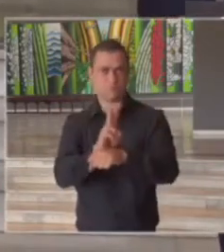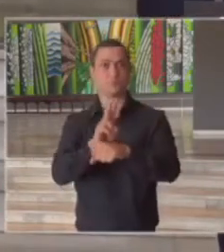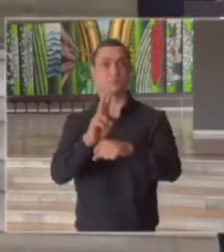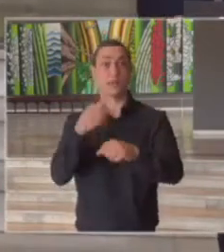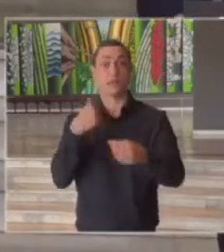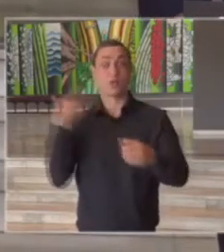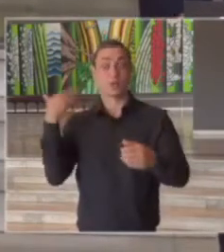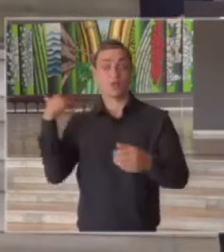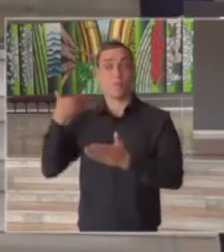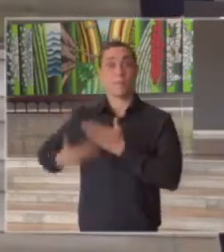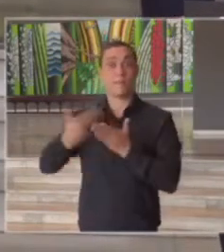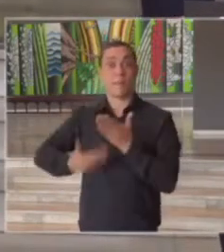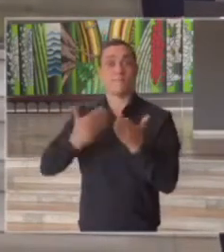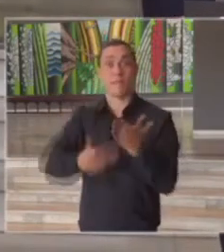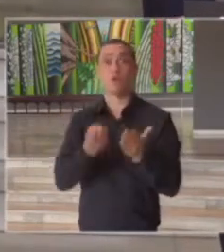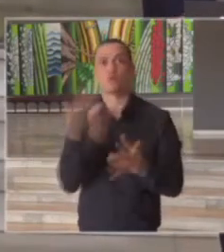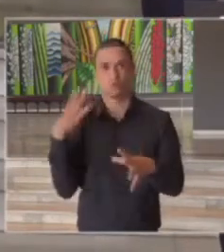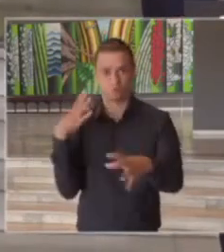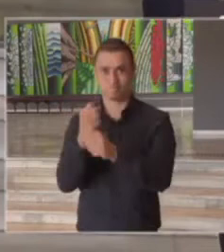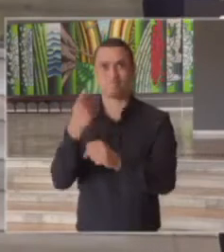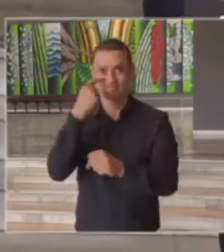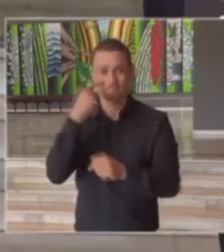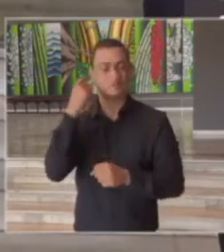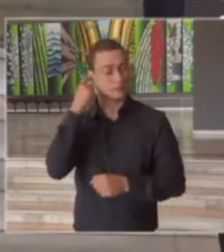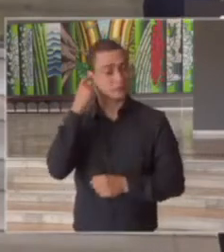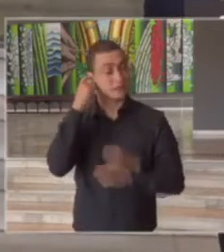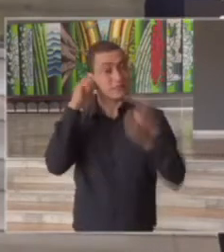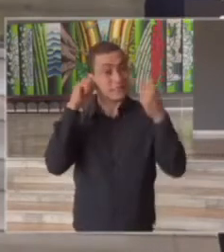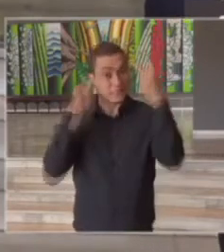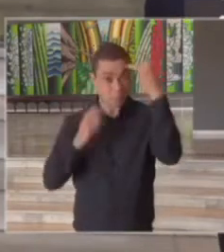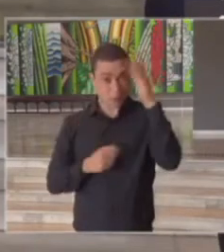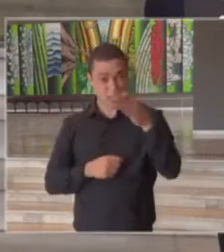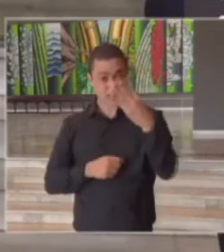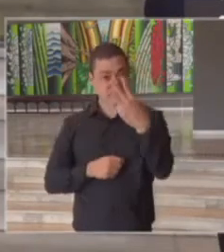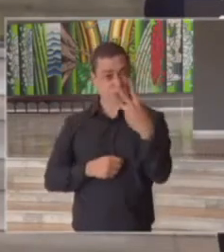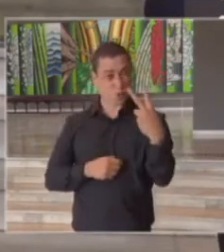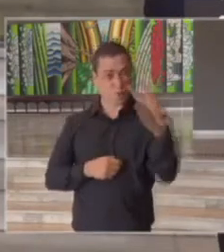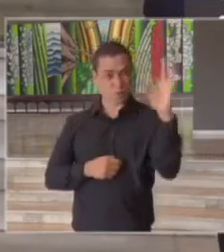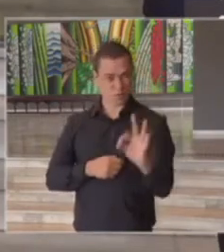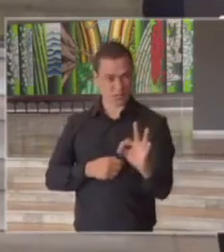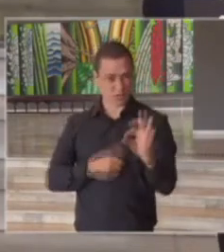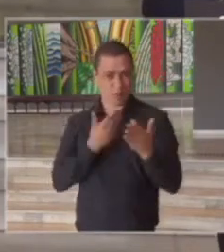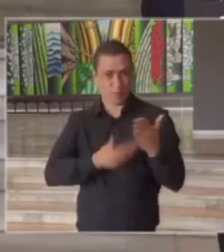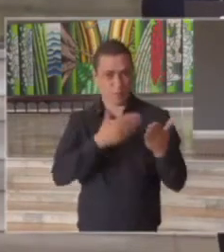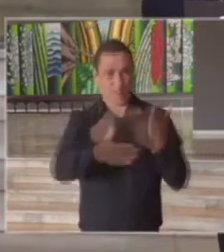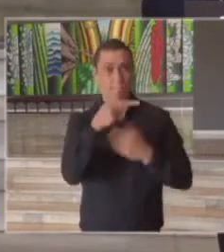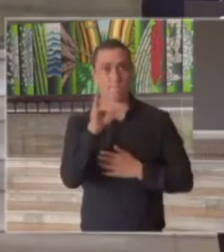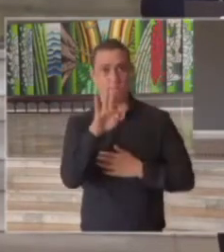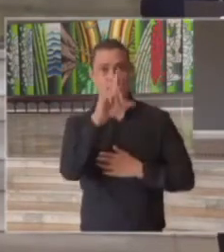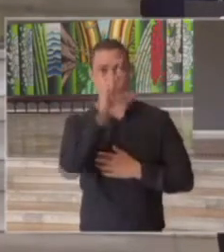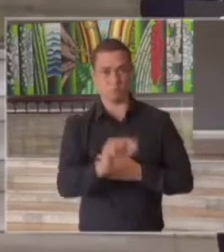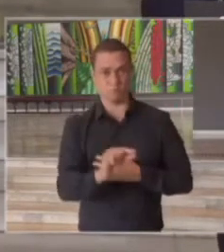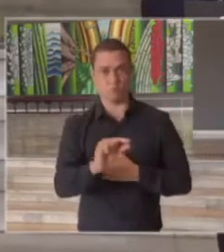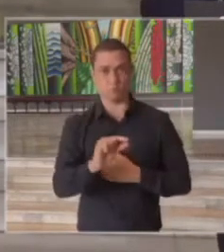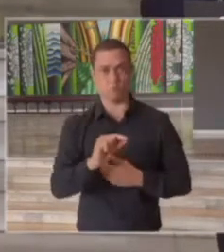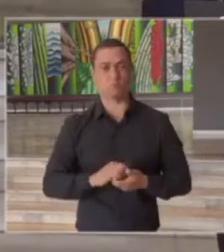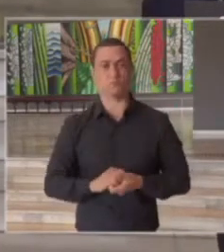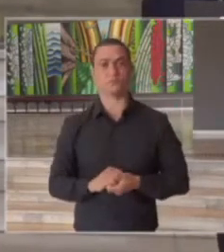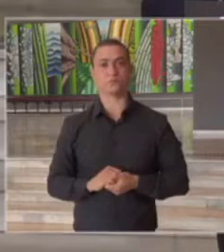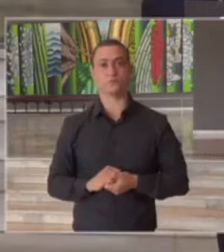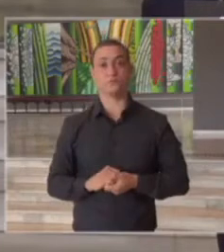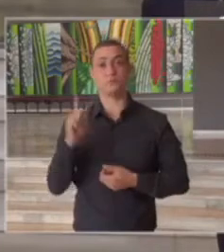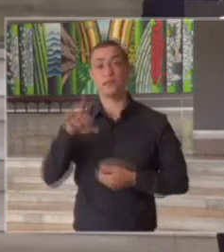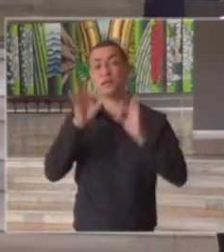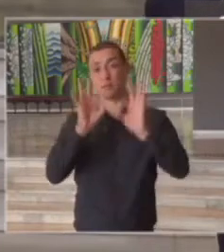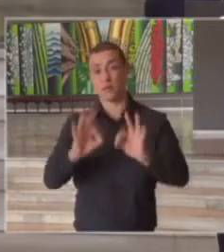realizadas São Paulo hoje tem em torno de 32% das perdas em PIB que é exatamente mais ou